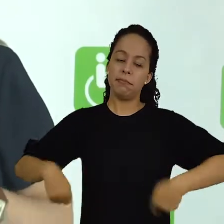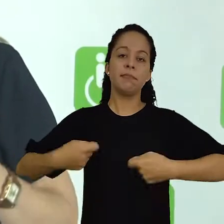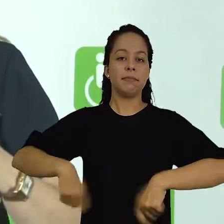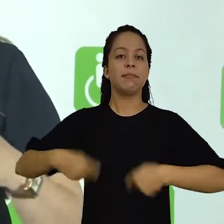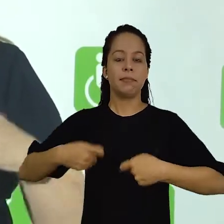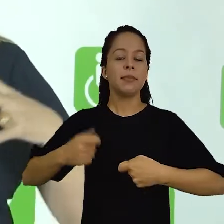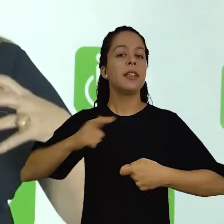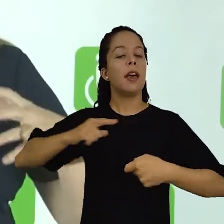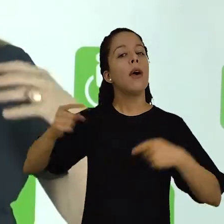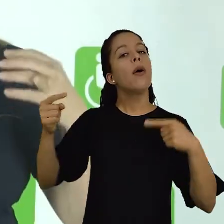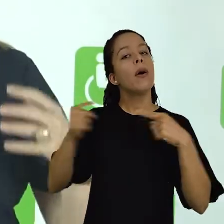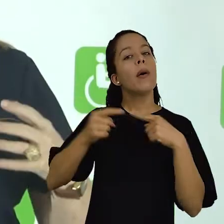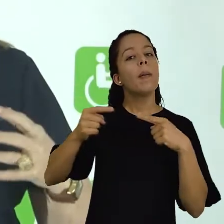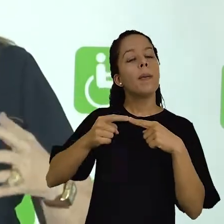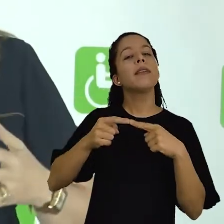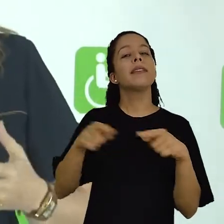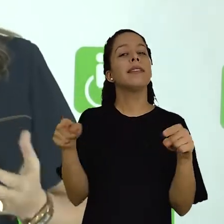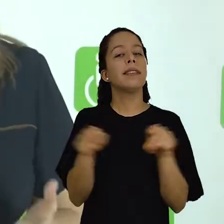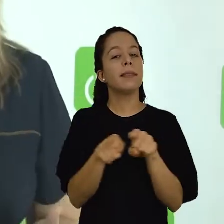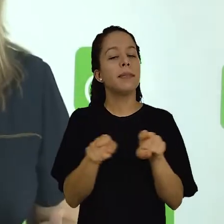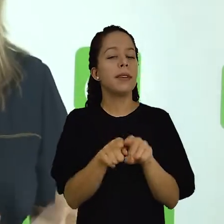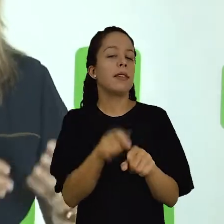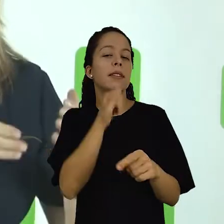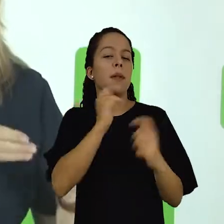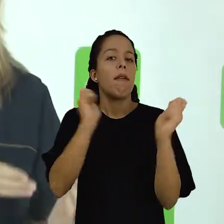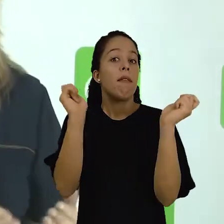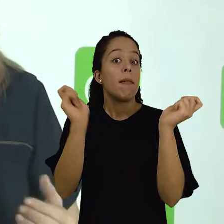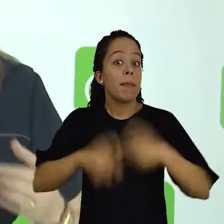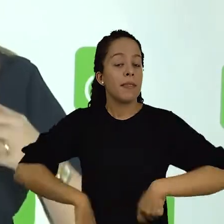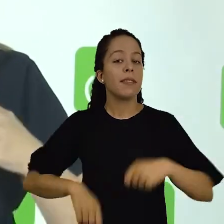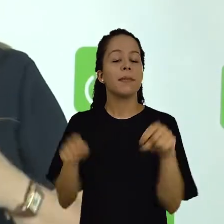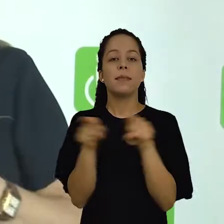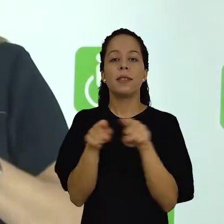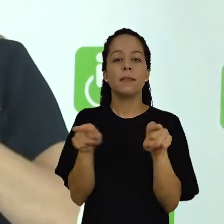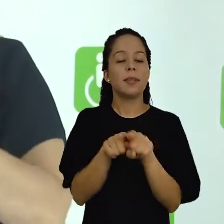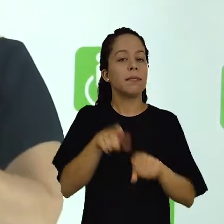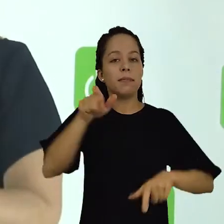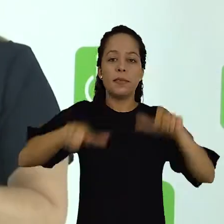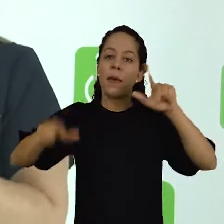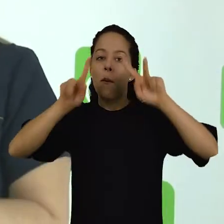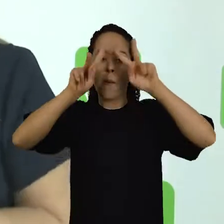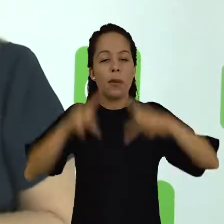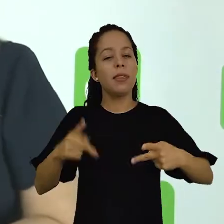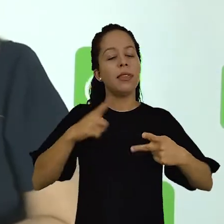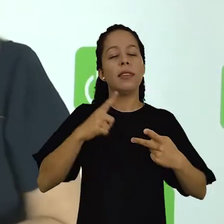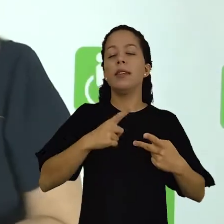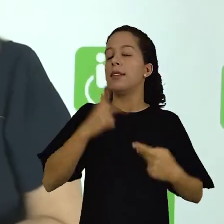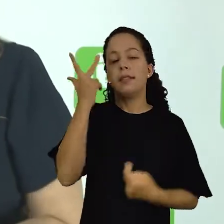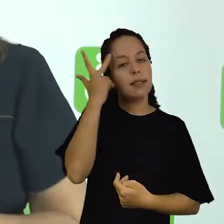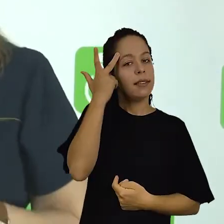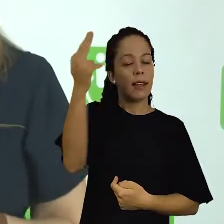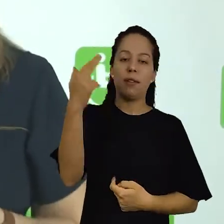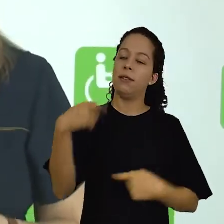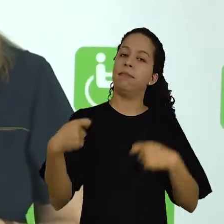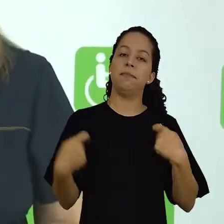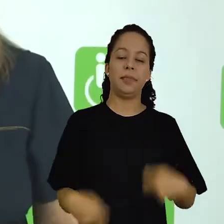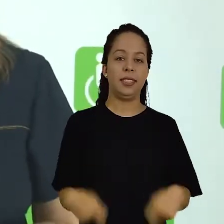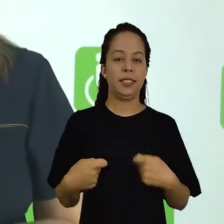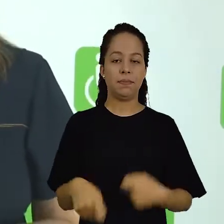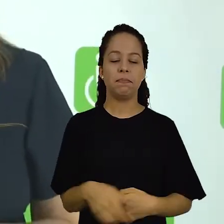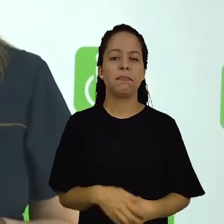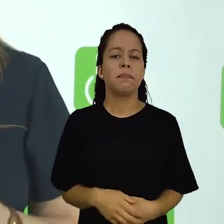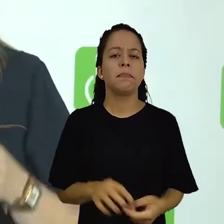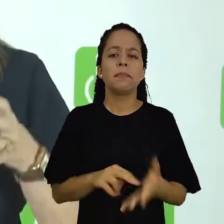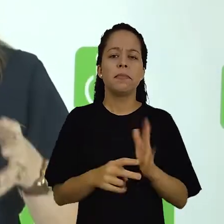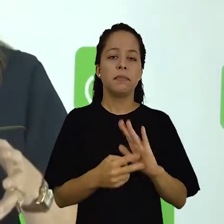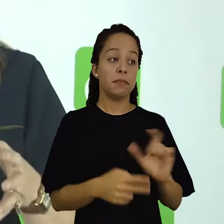algo que está relacionado a uma capacidade e também necessidade natural de todo ser humano. Consiste numa